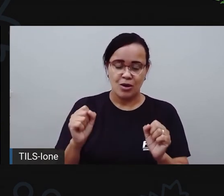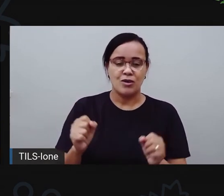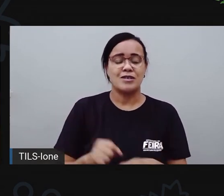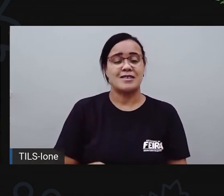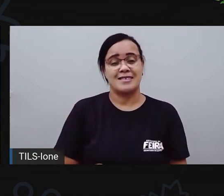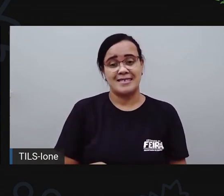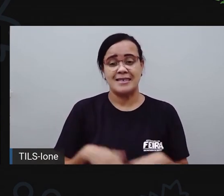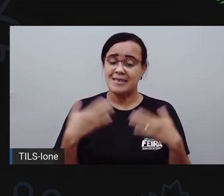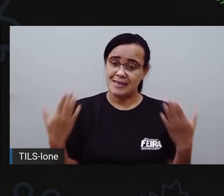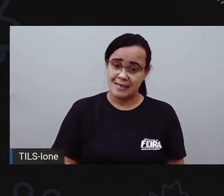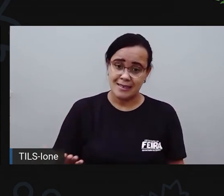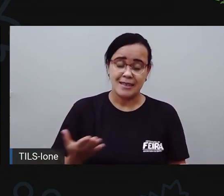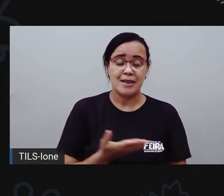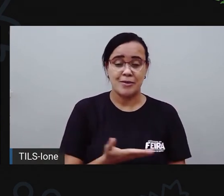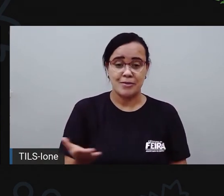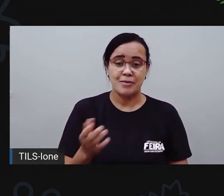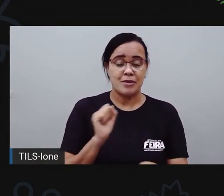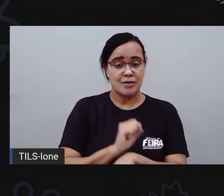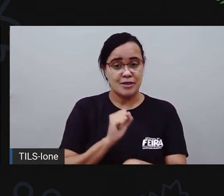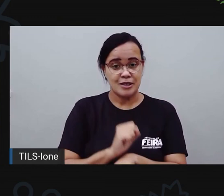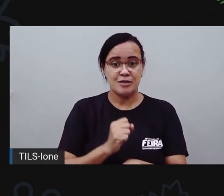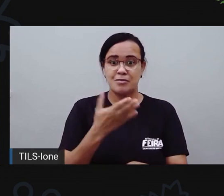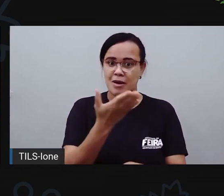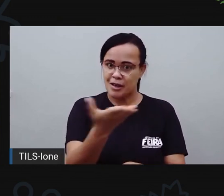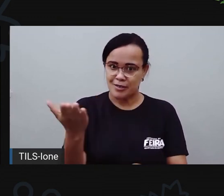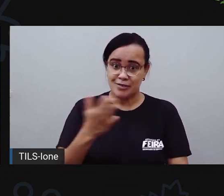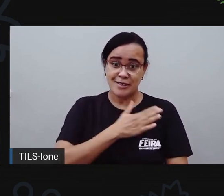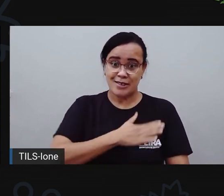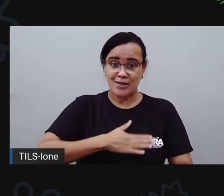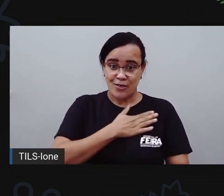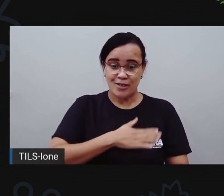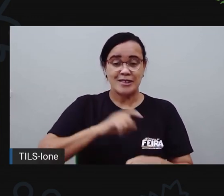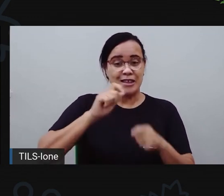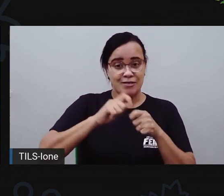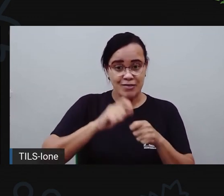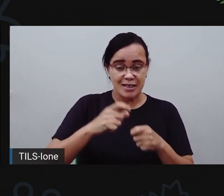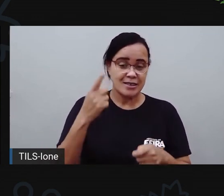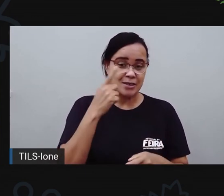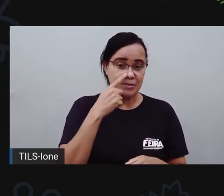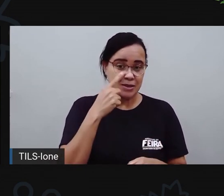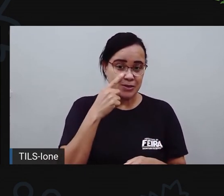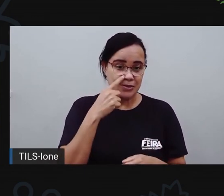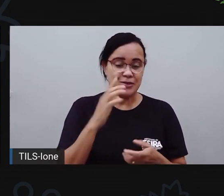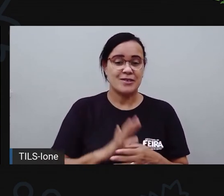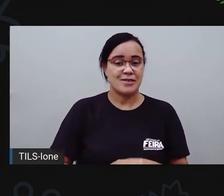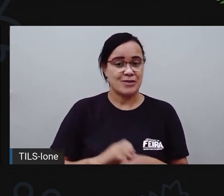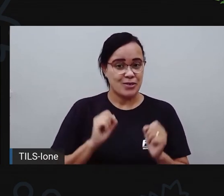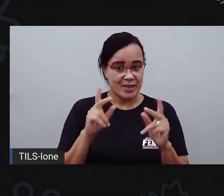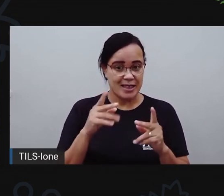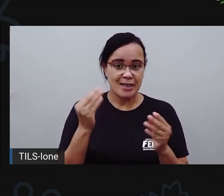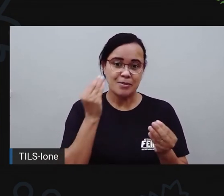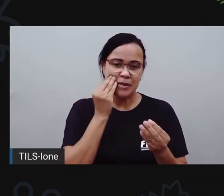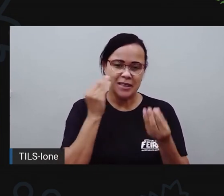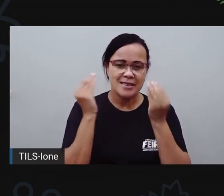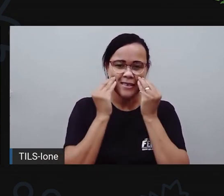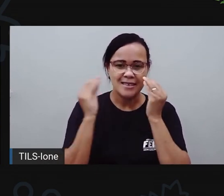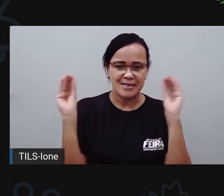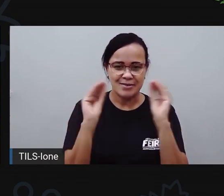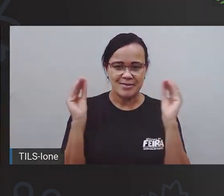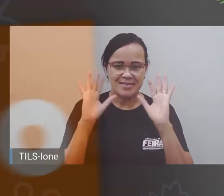Eu espero que vocês tenham curtido essa aula. E façam aí biscoitos, tá bom? Um beijão e até mais. Tchau, tchau.